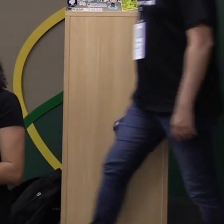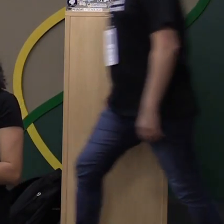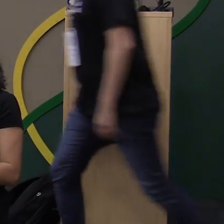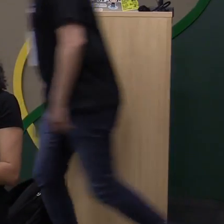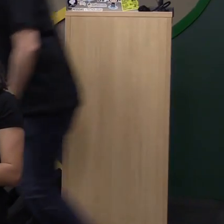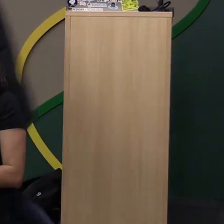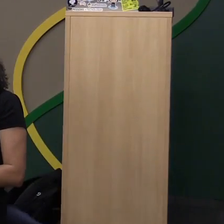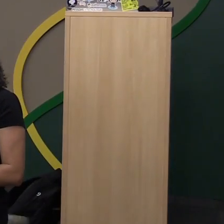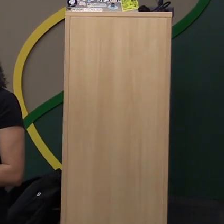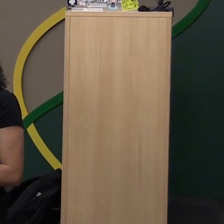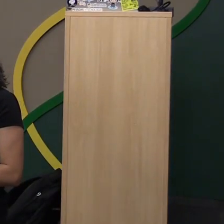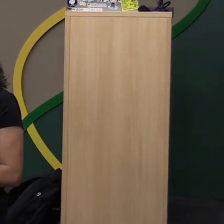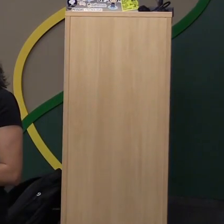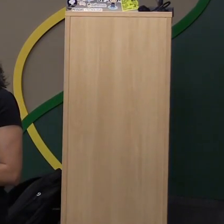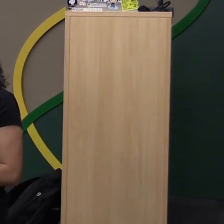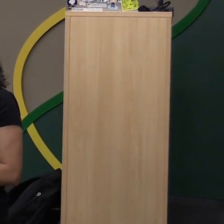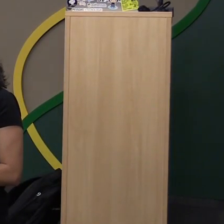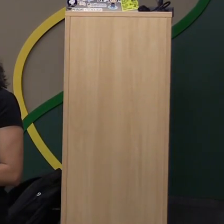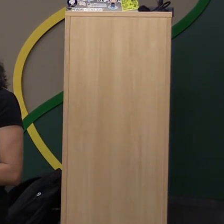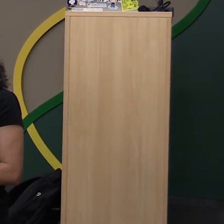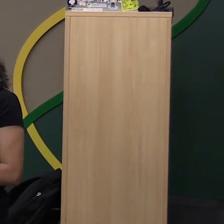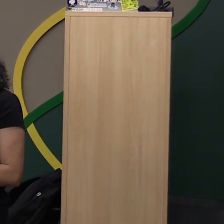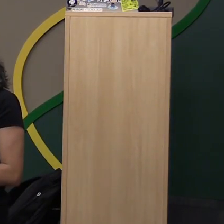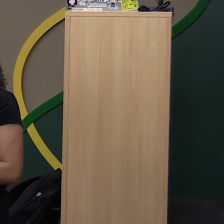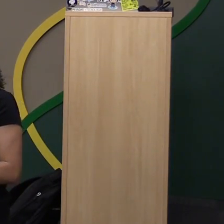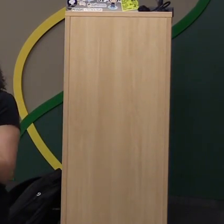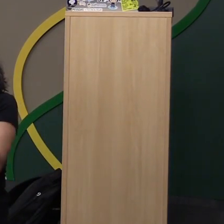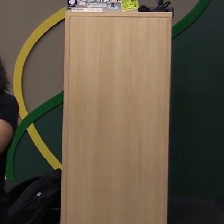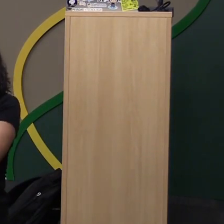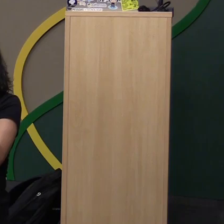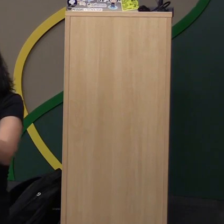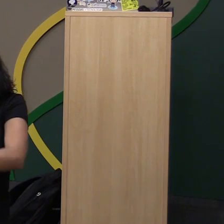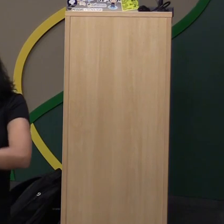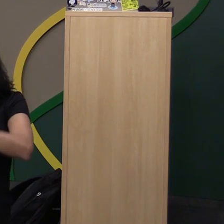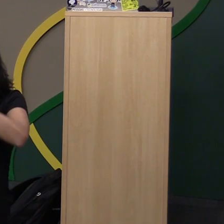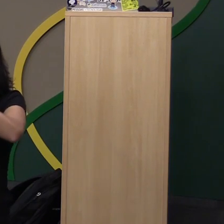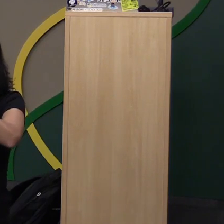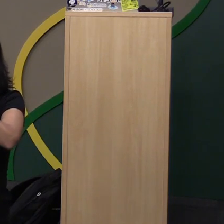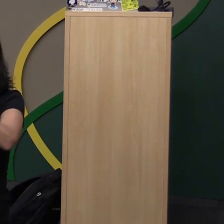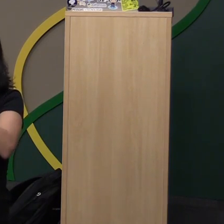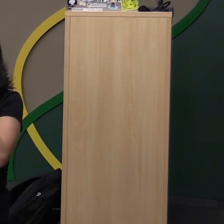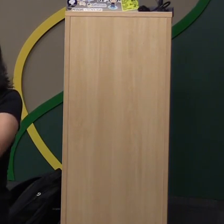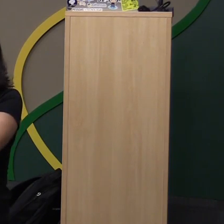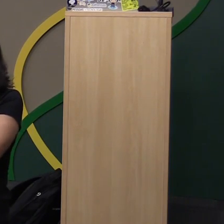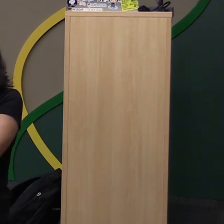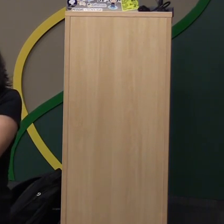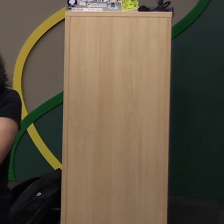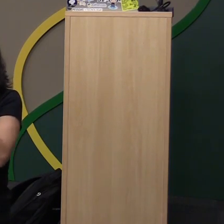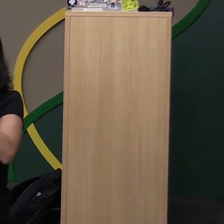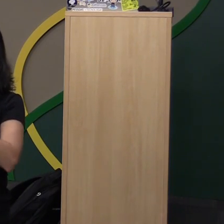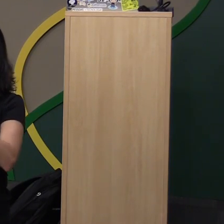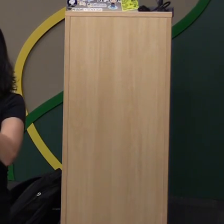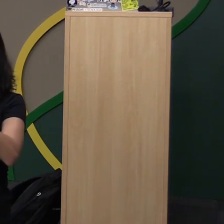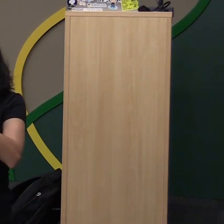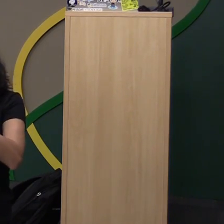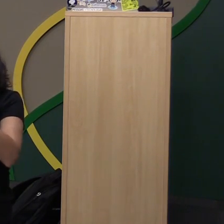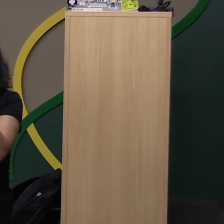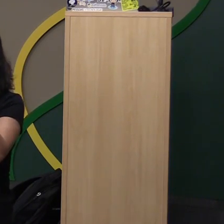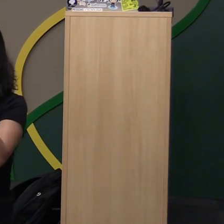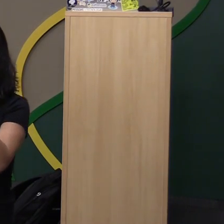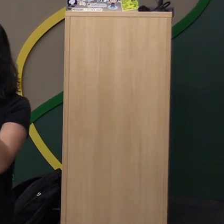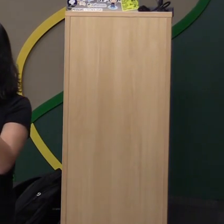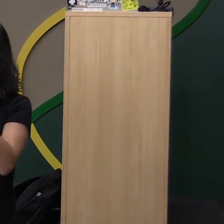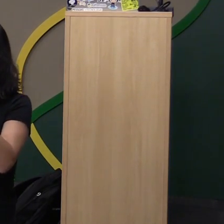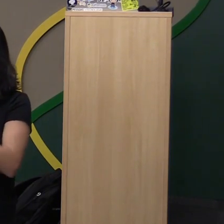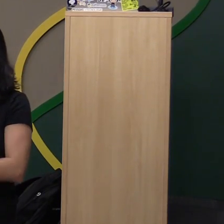Submit, o que... Normalmente, o padrão aqui que é. Você vai pegar as informações que você digitou na página e vai fazer um